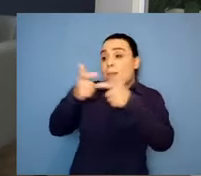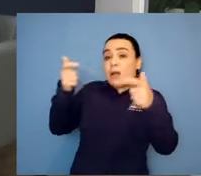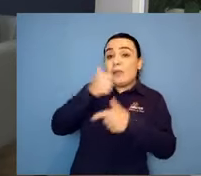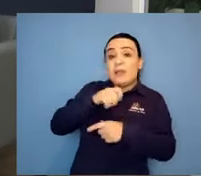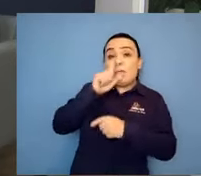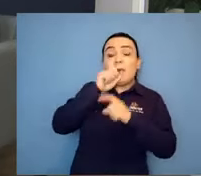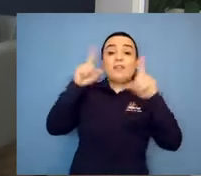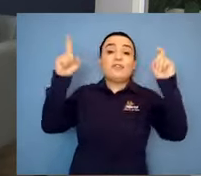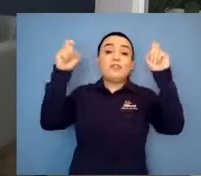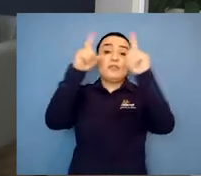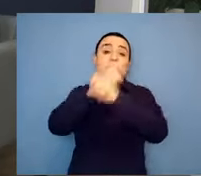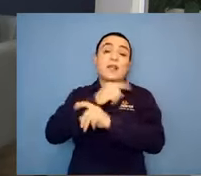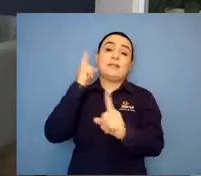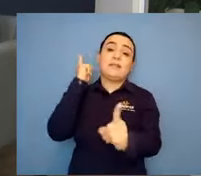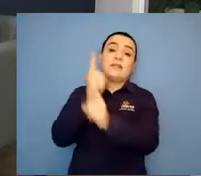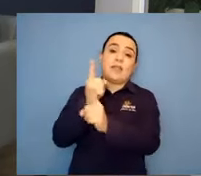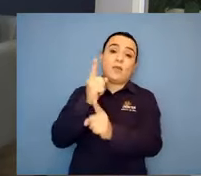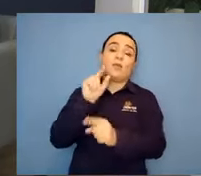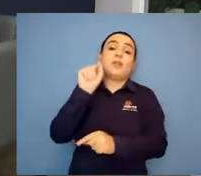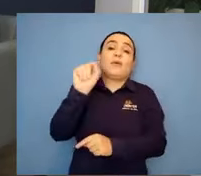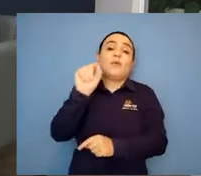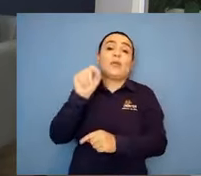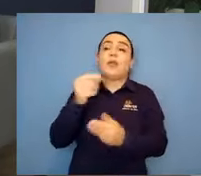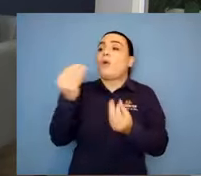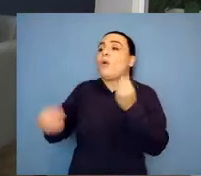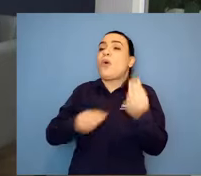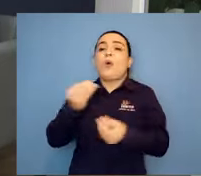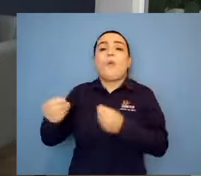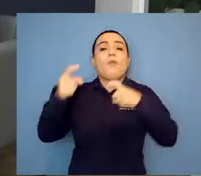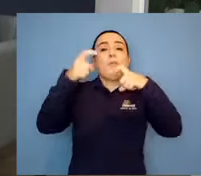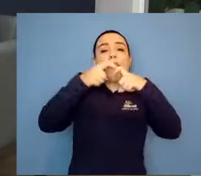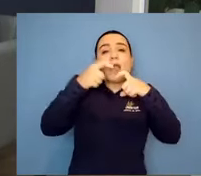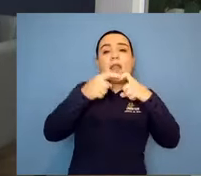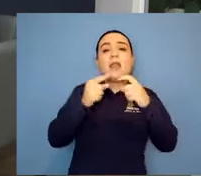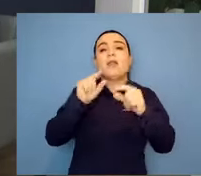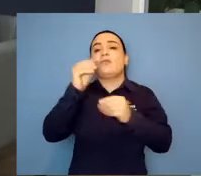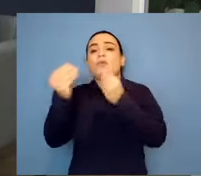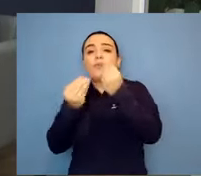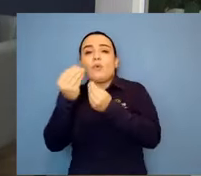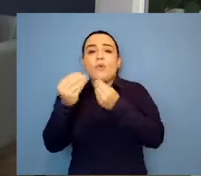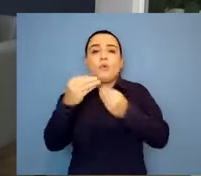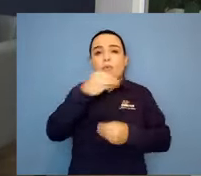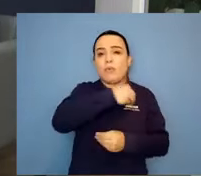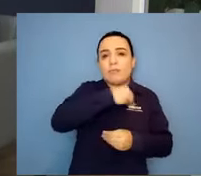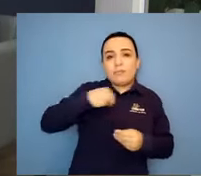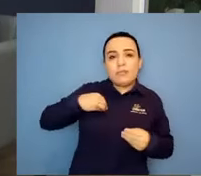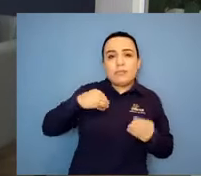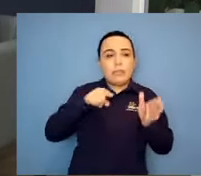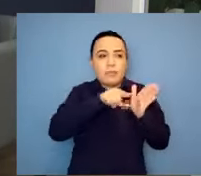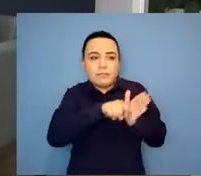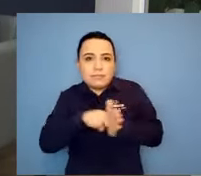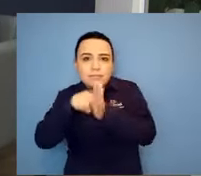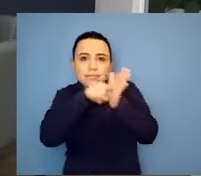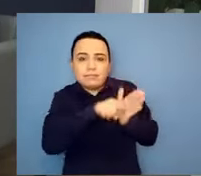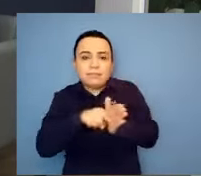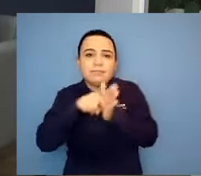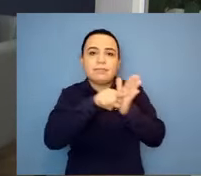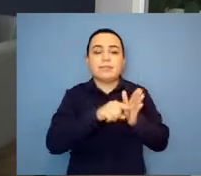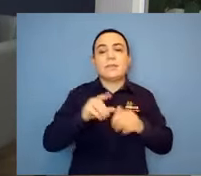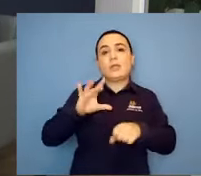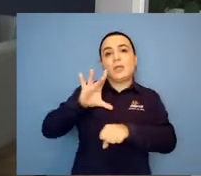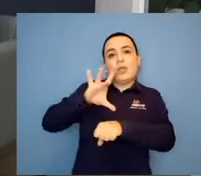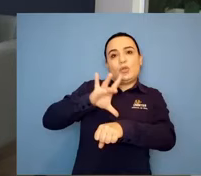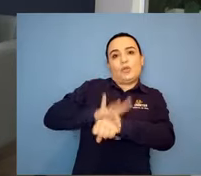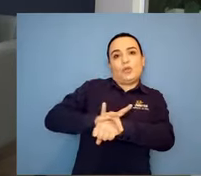nessa corrente do bem. É. Começou a surgir toda essa dinâmica, né? De vir pra